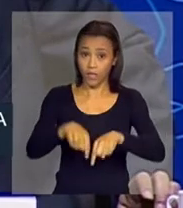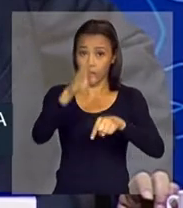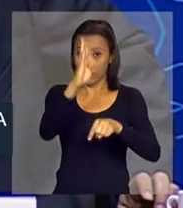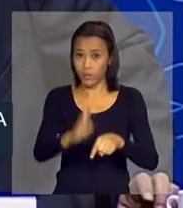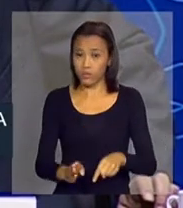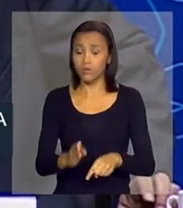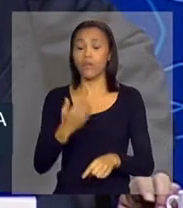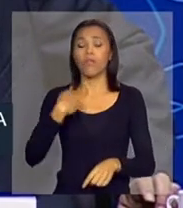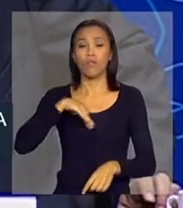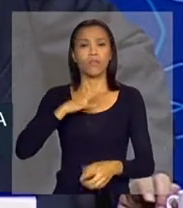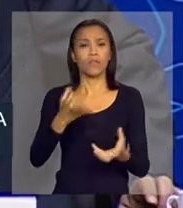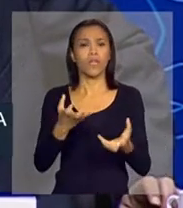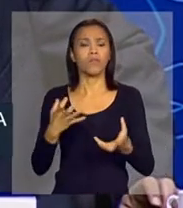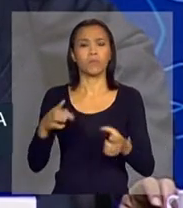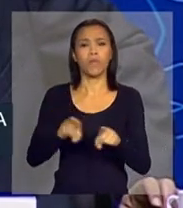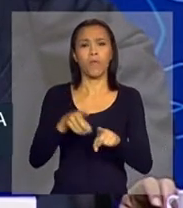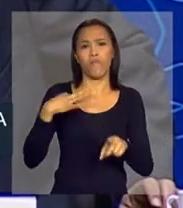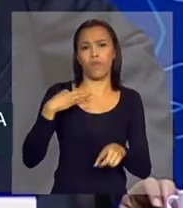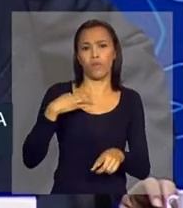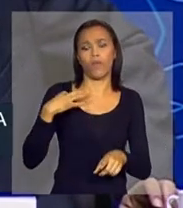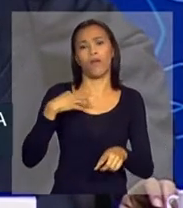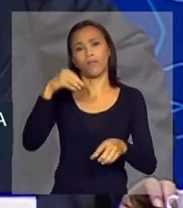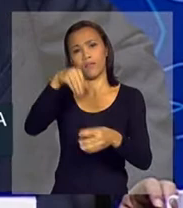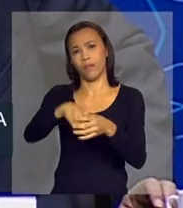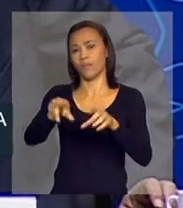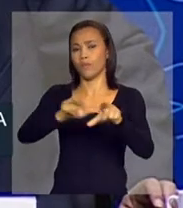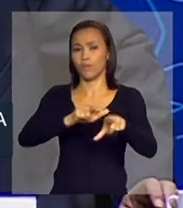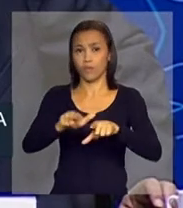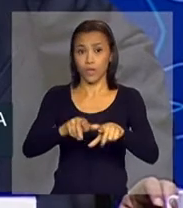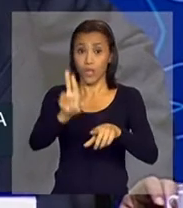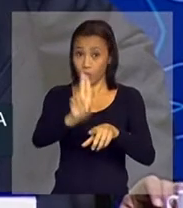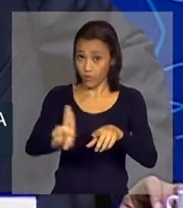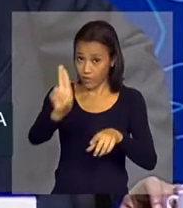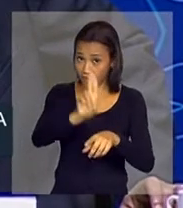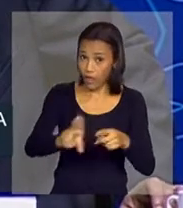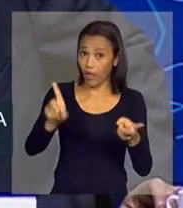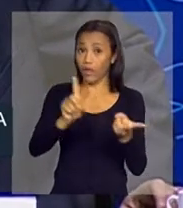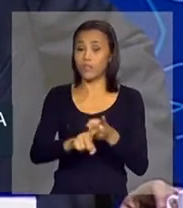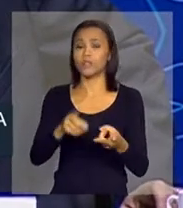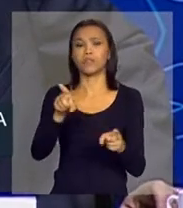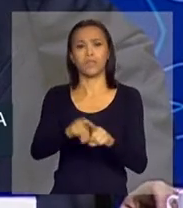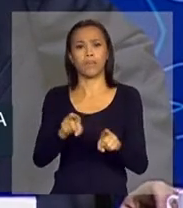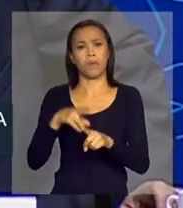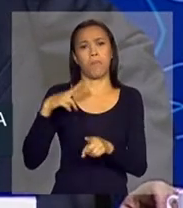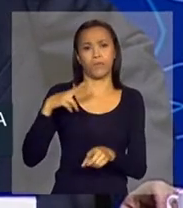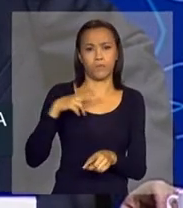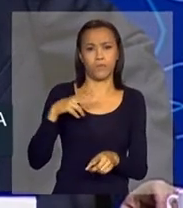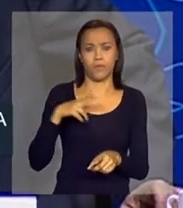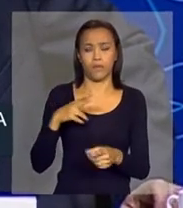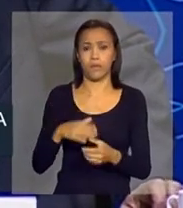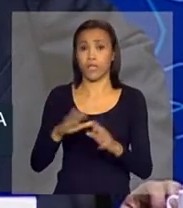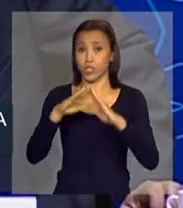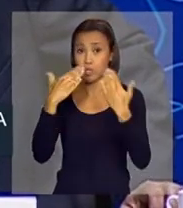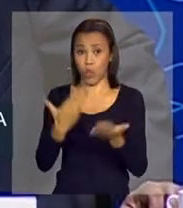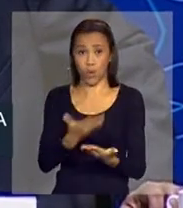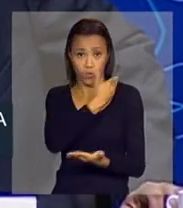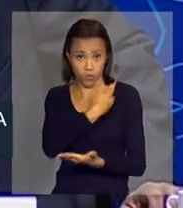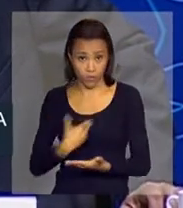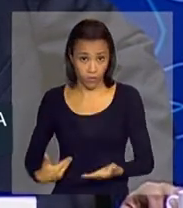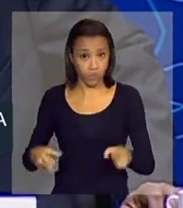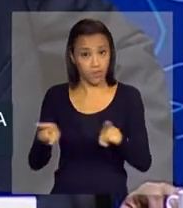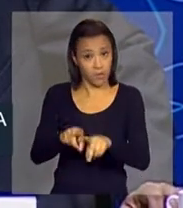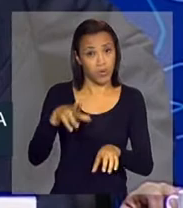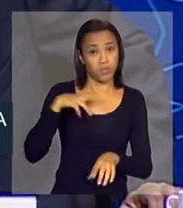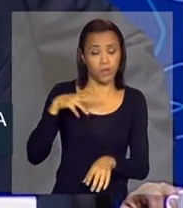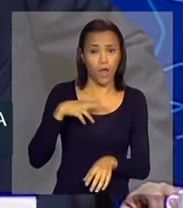voluntários das universidades públicas e privadas, das escolas públicas e privadas, nós queremos voluntários